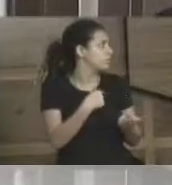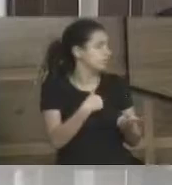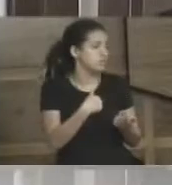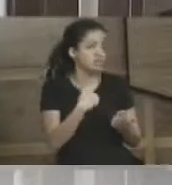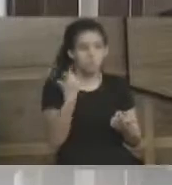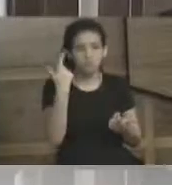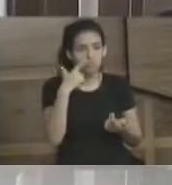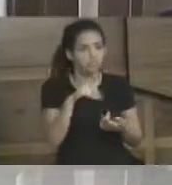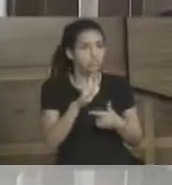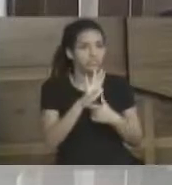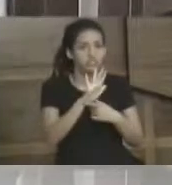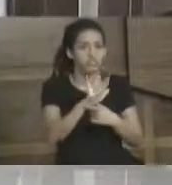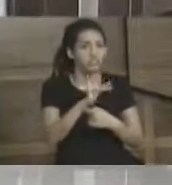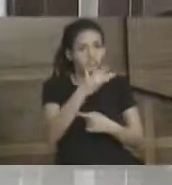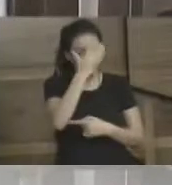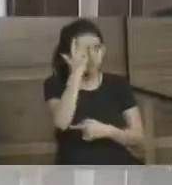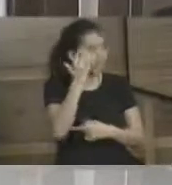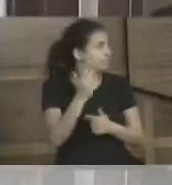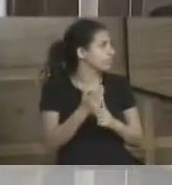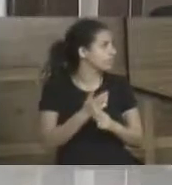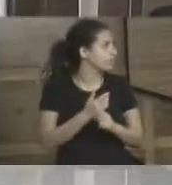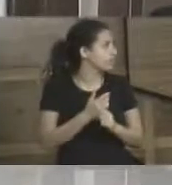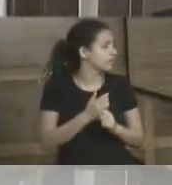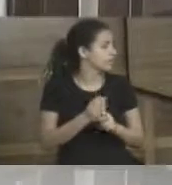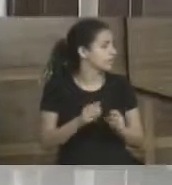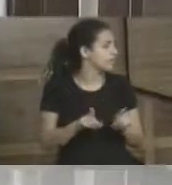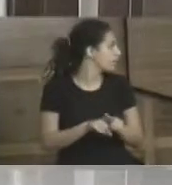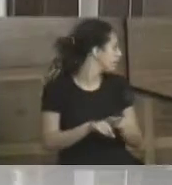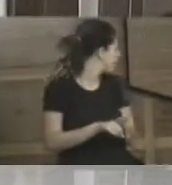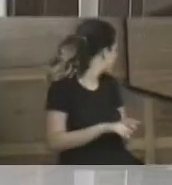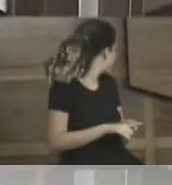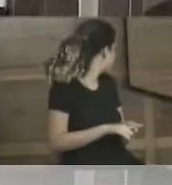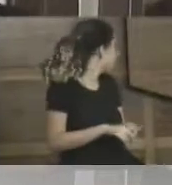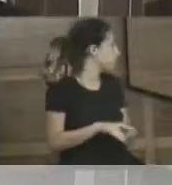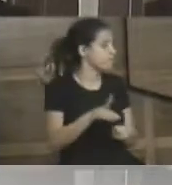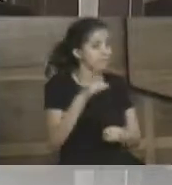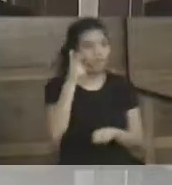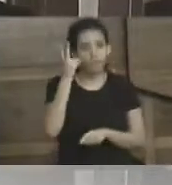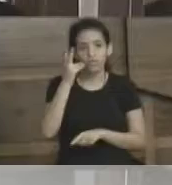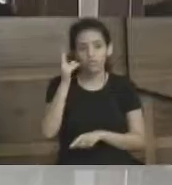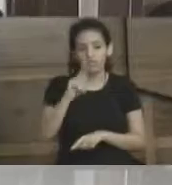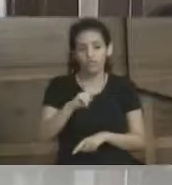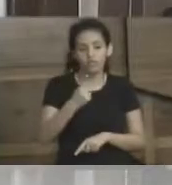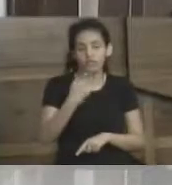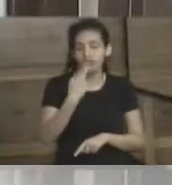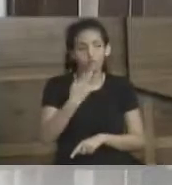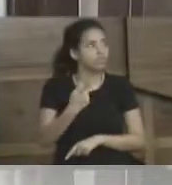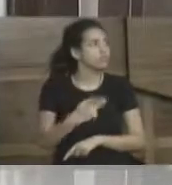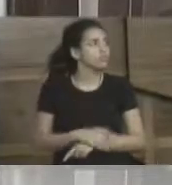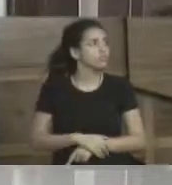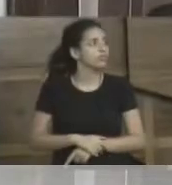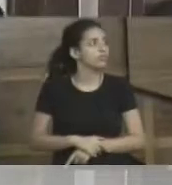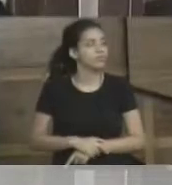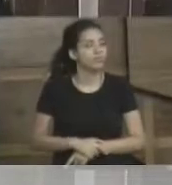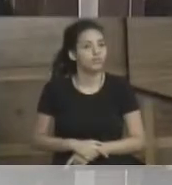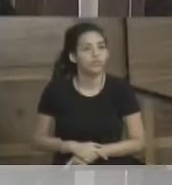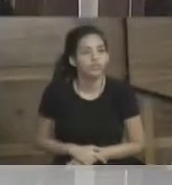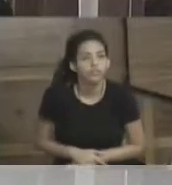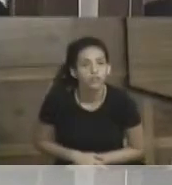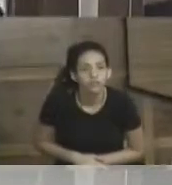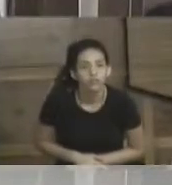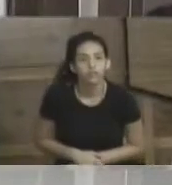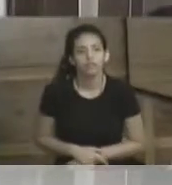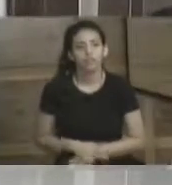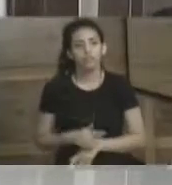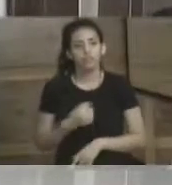nesse ponto, as pessoas que buscam a gente. Uma outra questão, que o vereador Elinho também tratou aqui, e aí eu vou